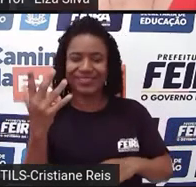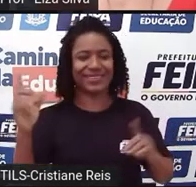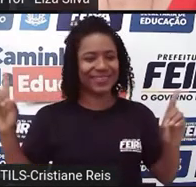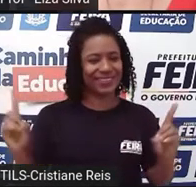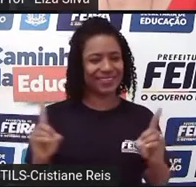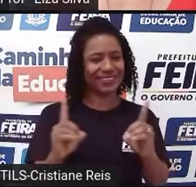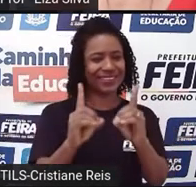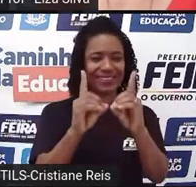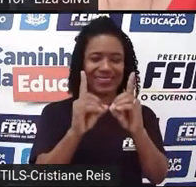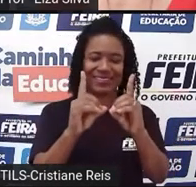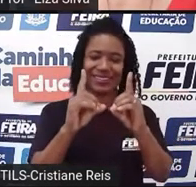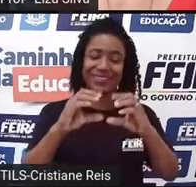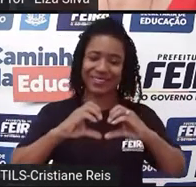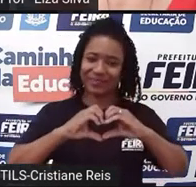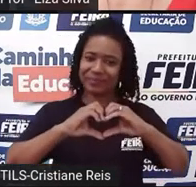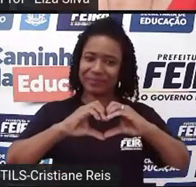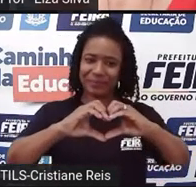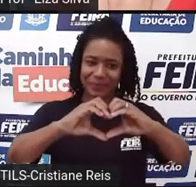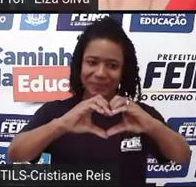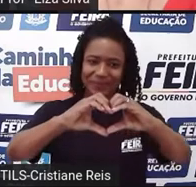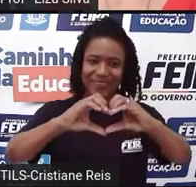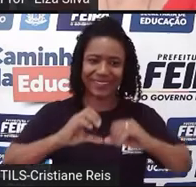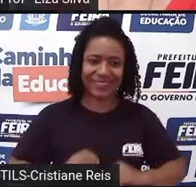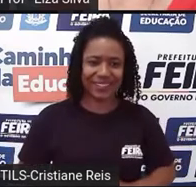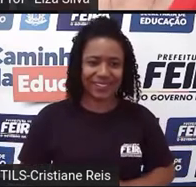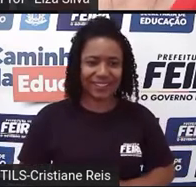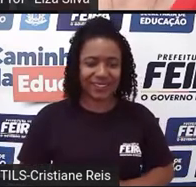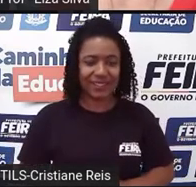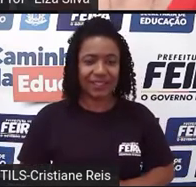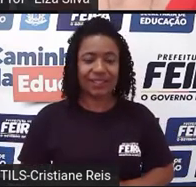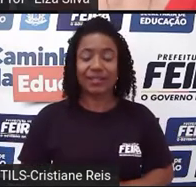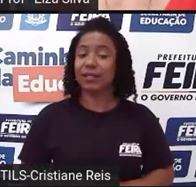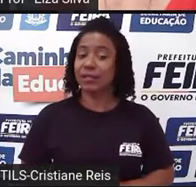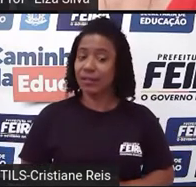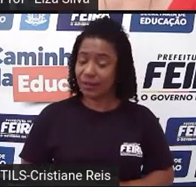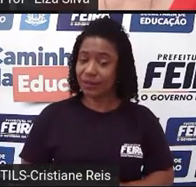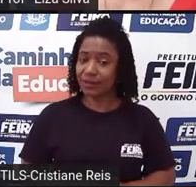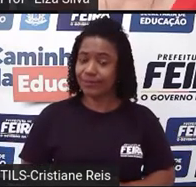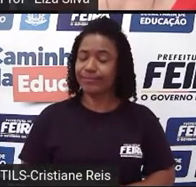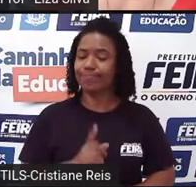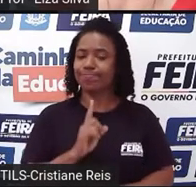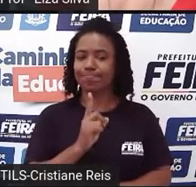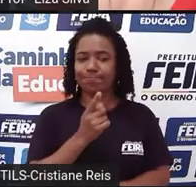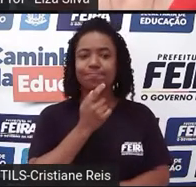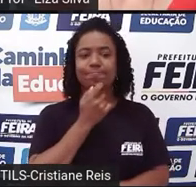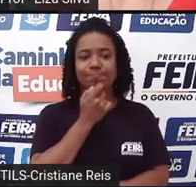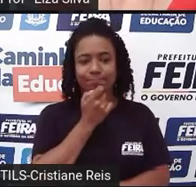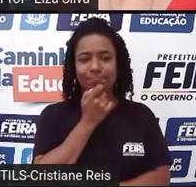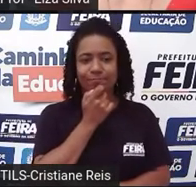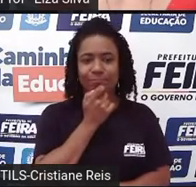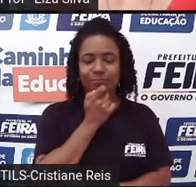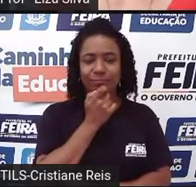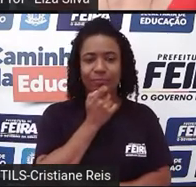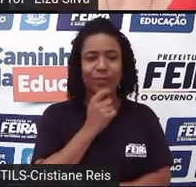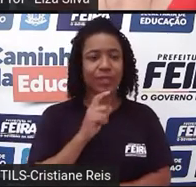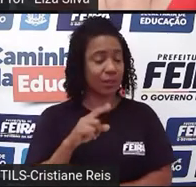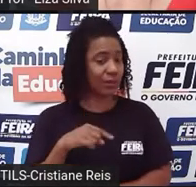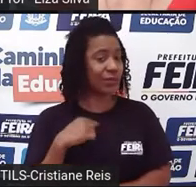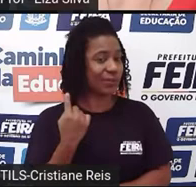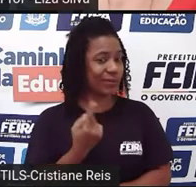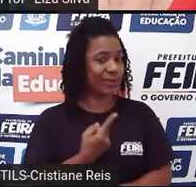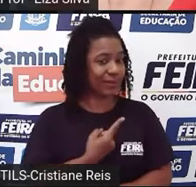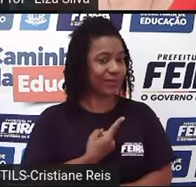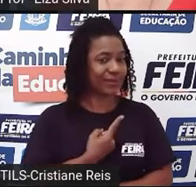Uma coisa você pode ter certeza, né? Se a gente passear por essa localidade, é